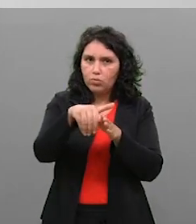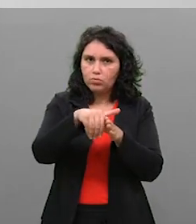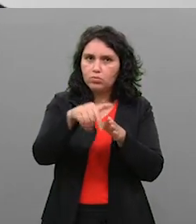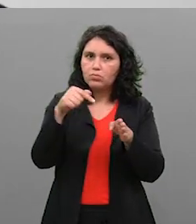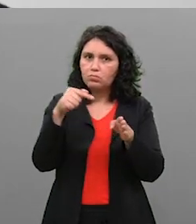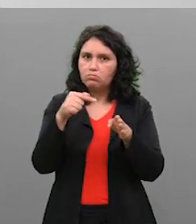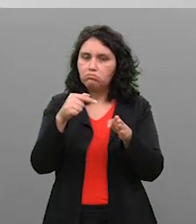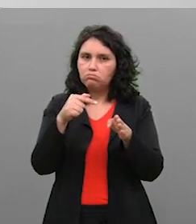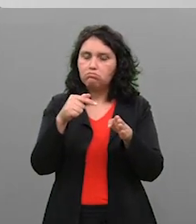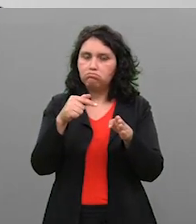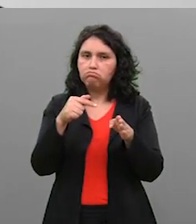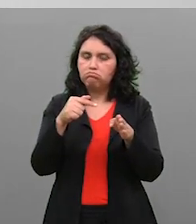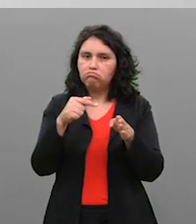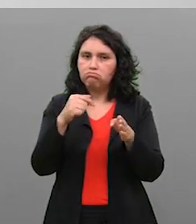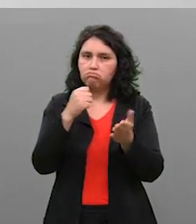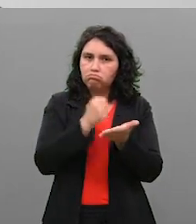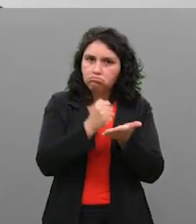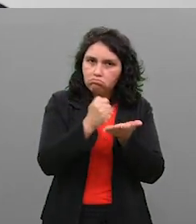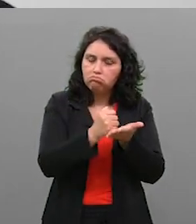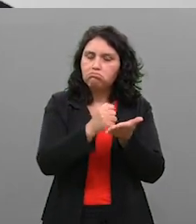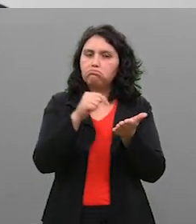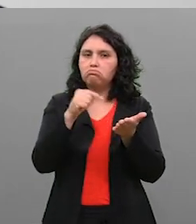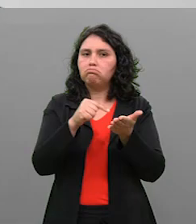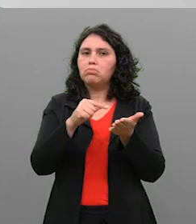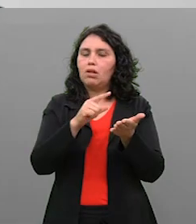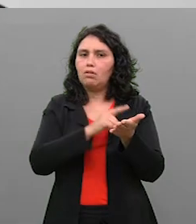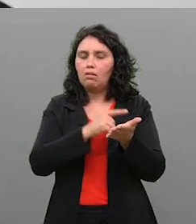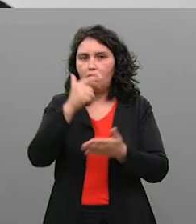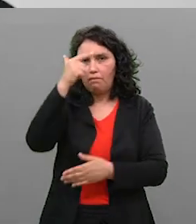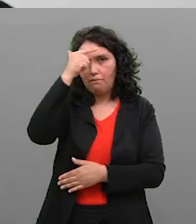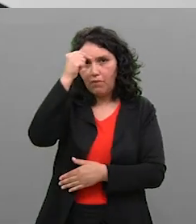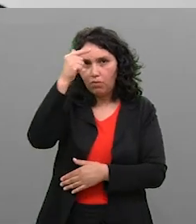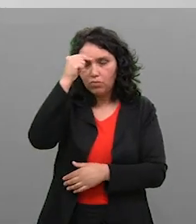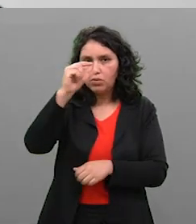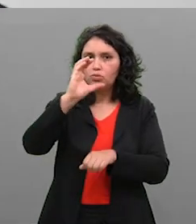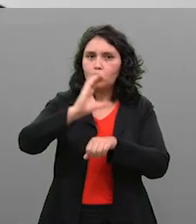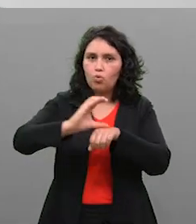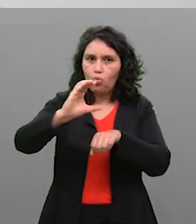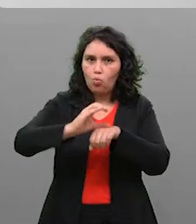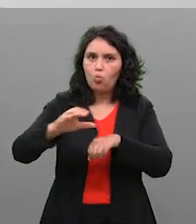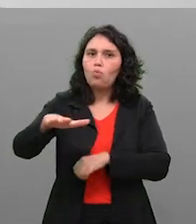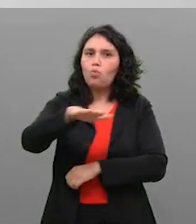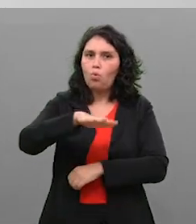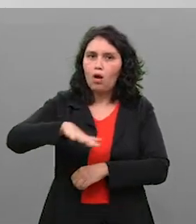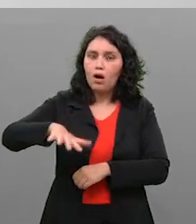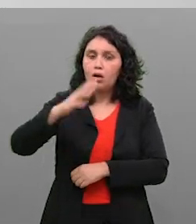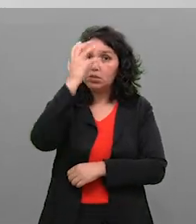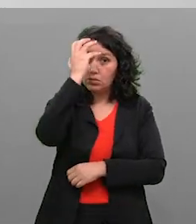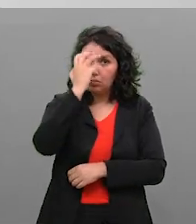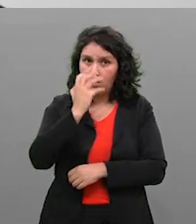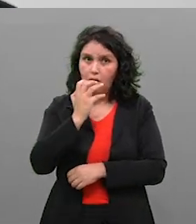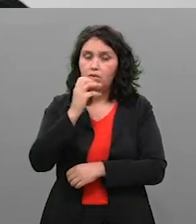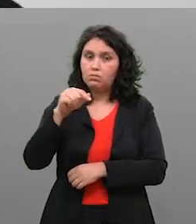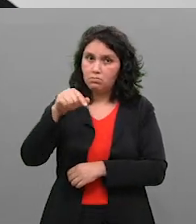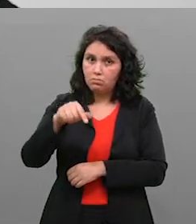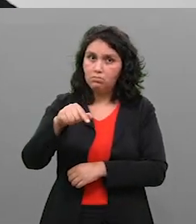profissional, está em dia, está tudo ok, ela fez sua faculdade, seu curso preparatório sério para